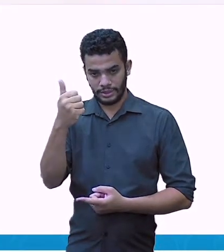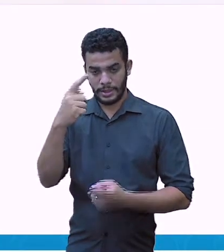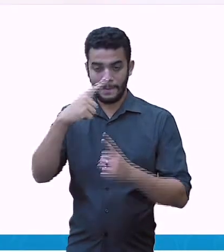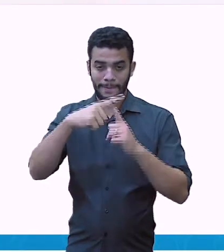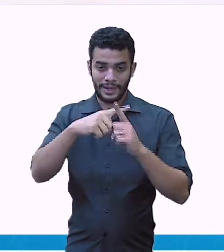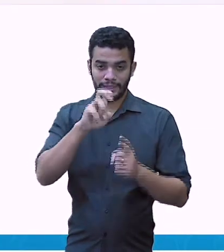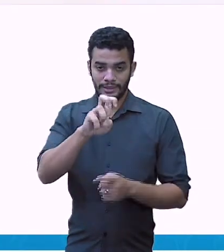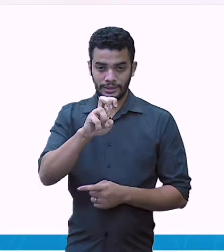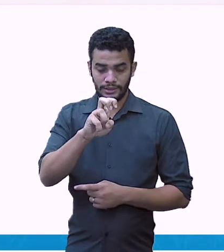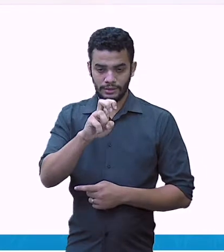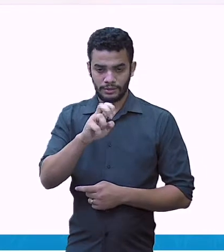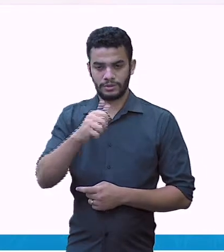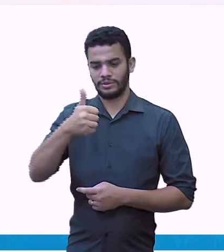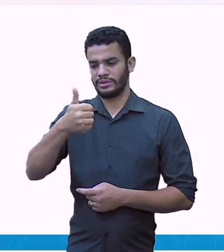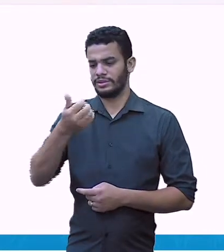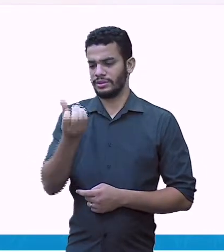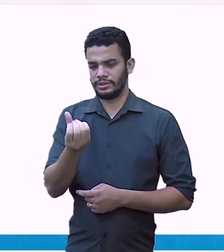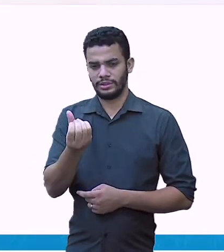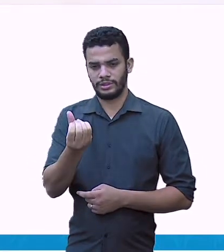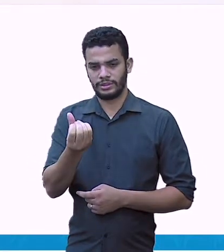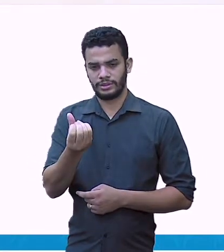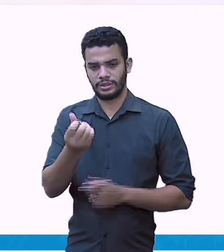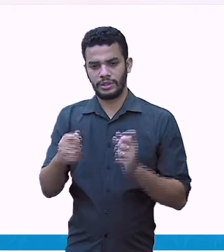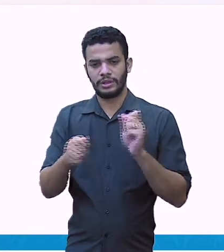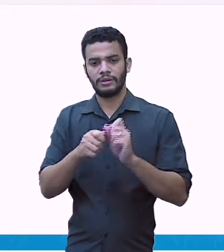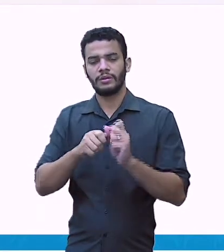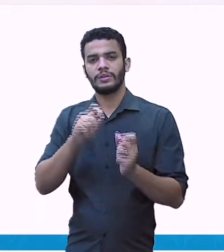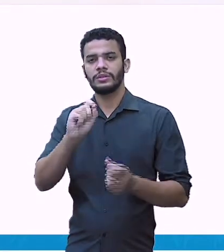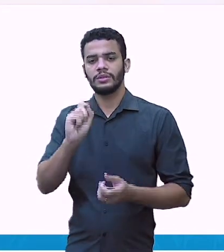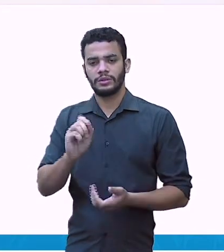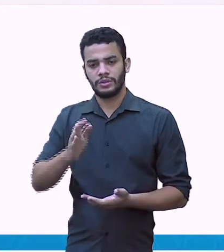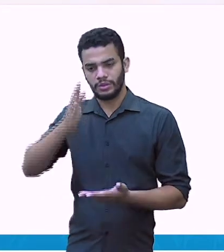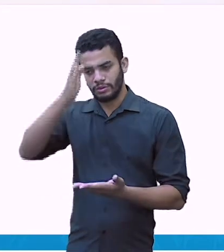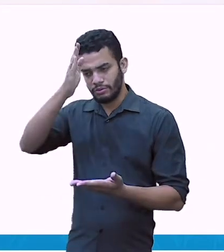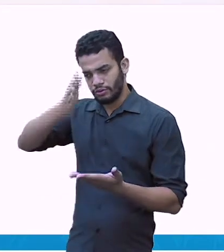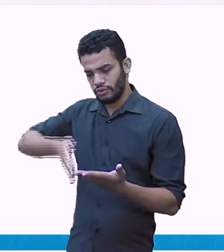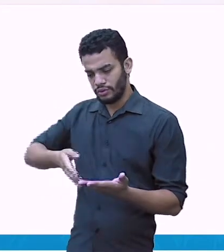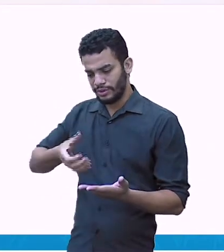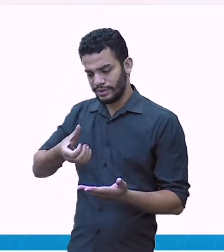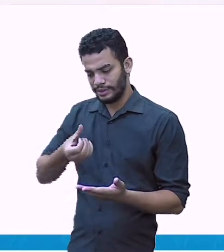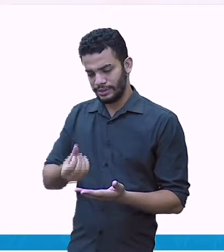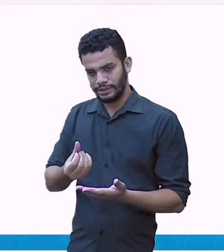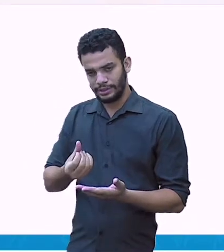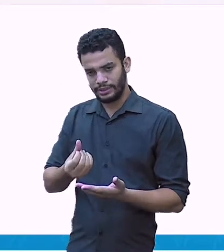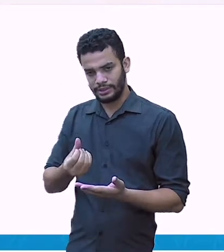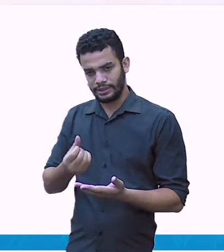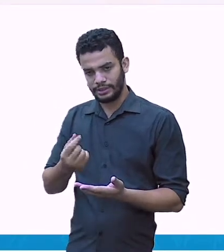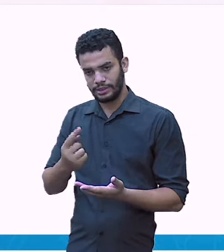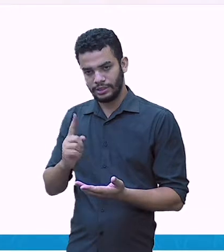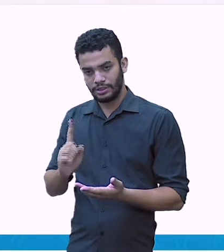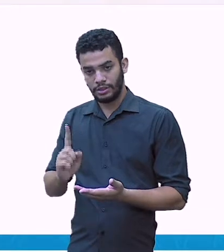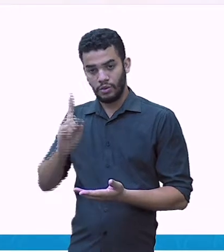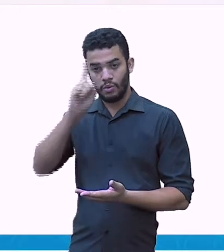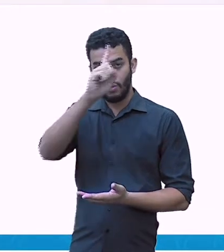vai ficar 6 e vai subir 1. Eu vou representar aqui para vocês, porque...